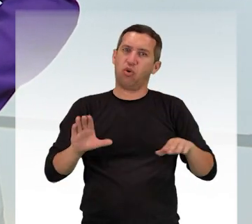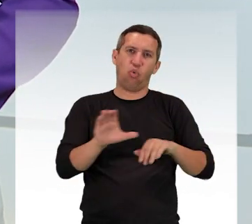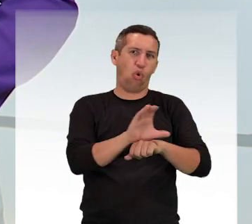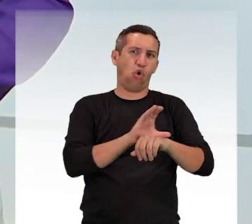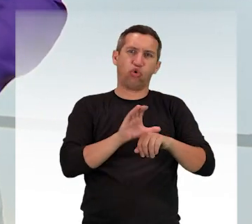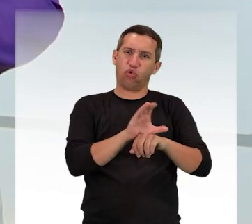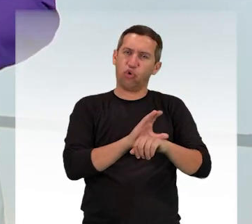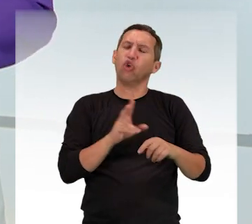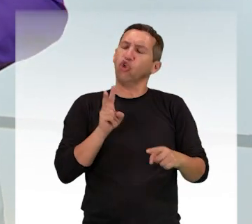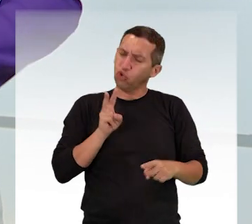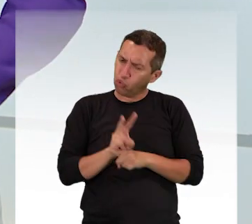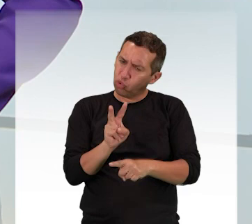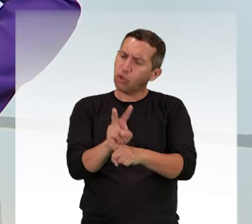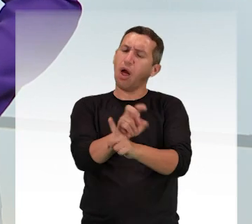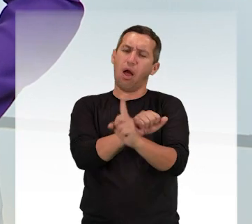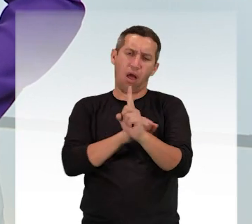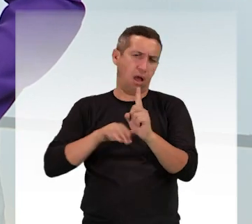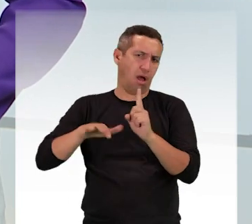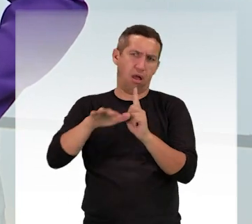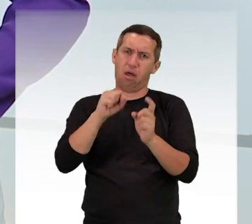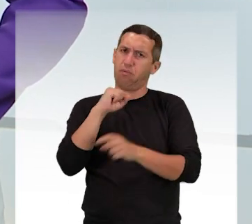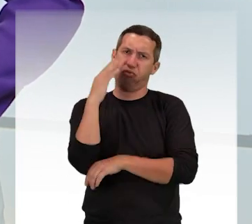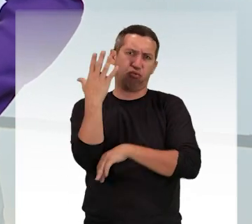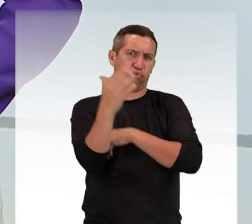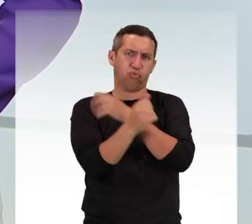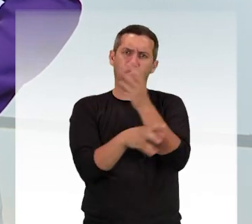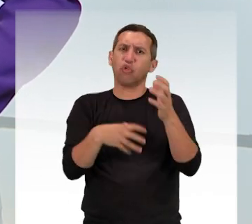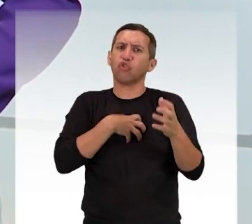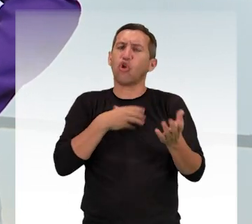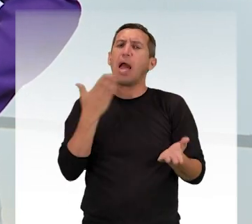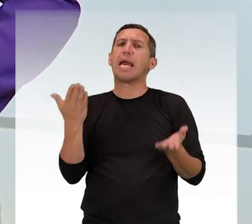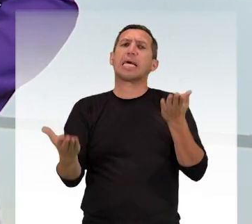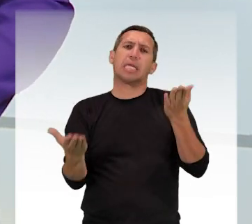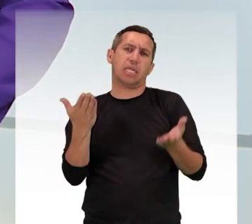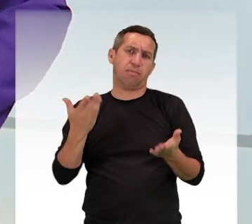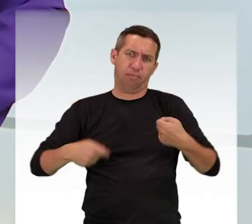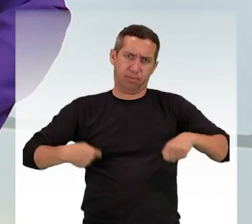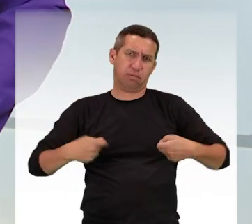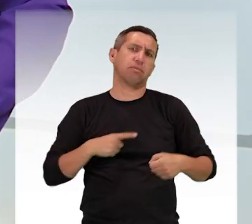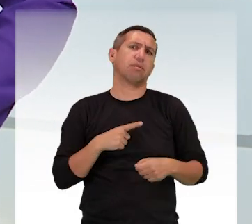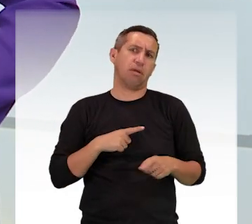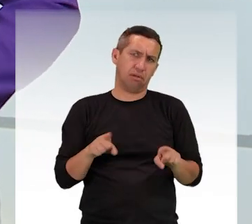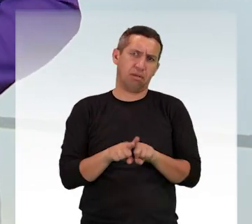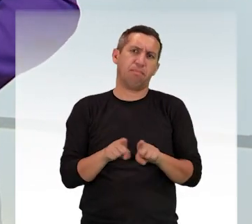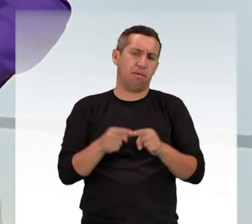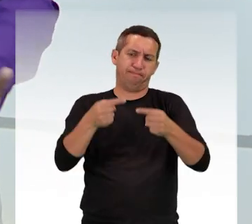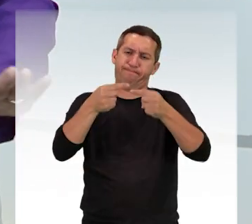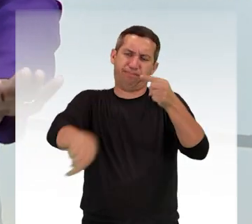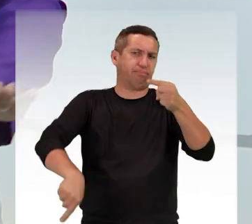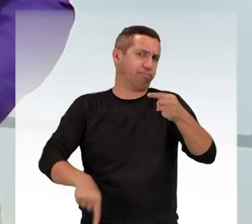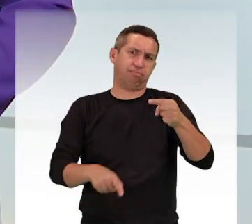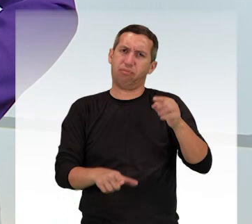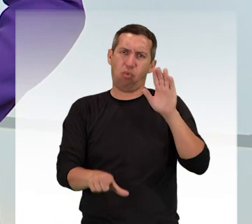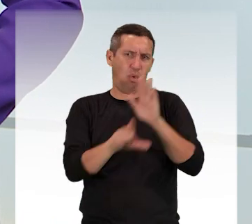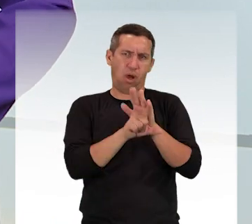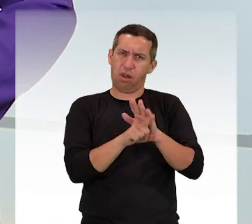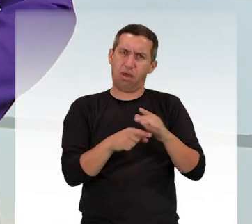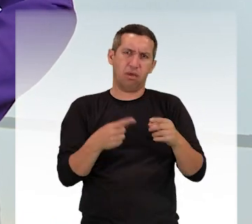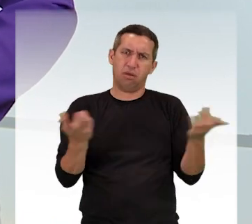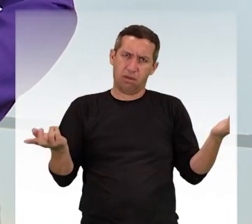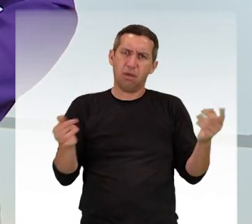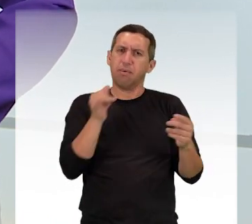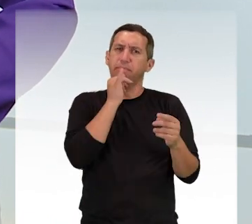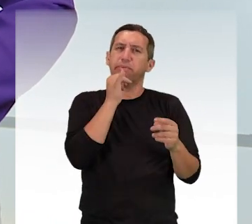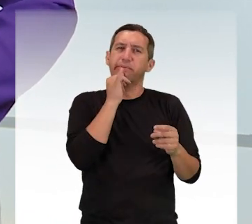constitucional de manutenção do meio ambiente ecologicamente equilibrado. Além disso, viola diversos princípios ao